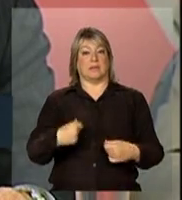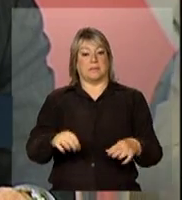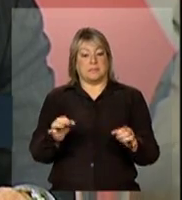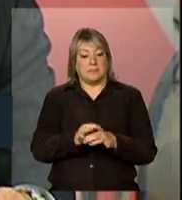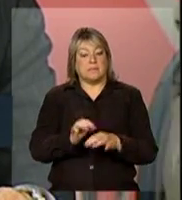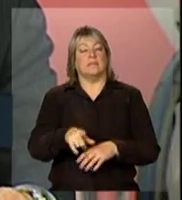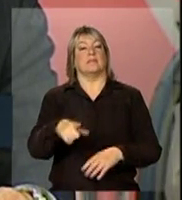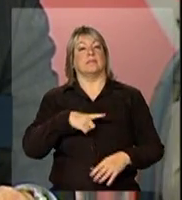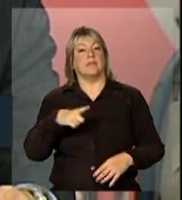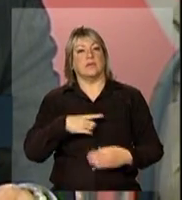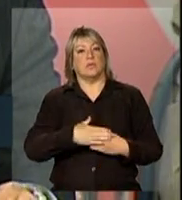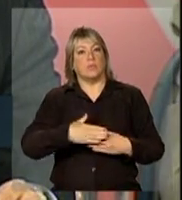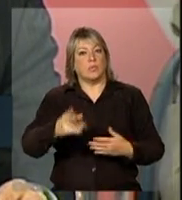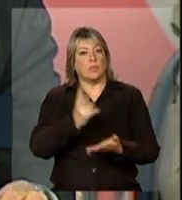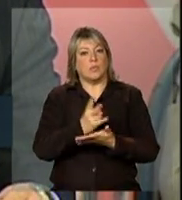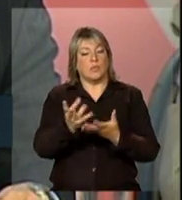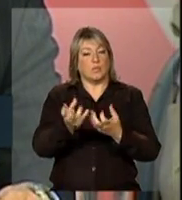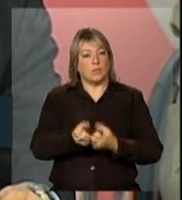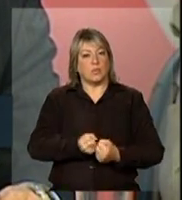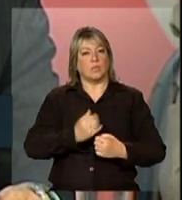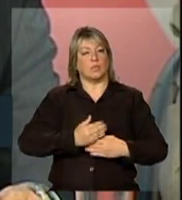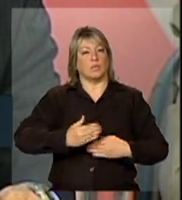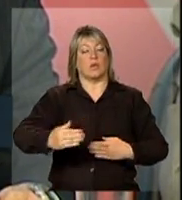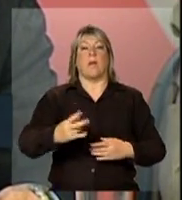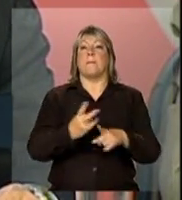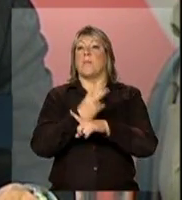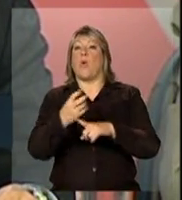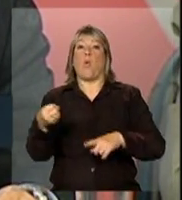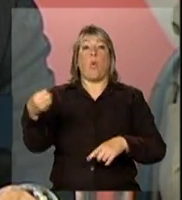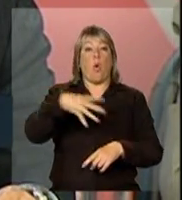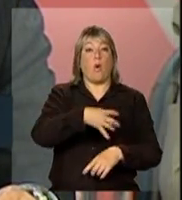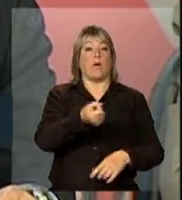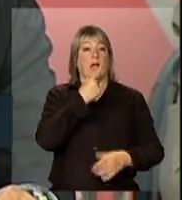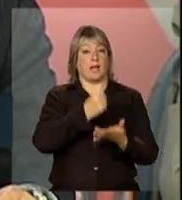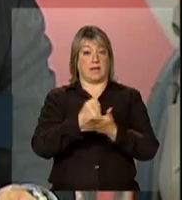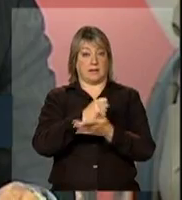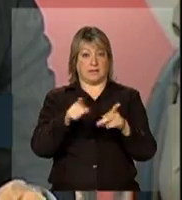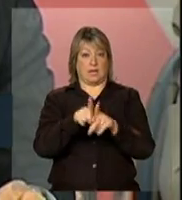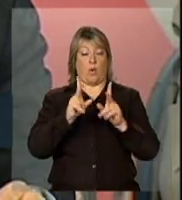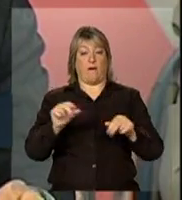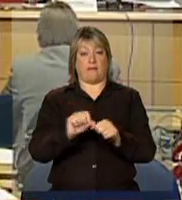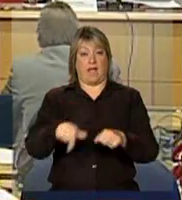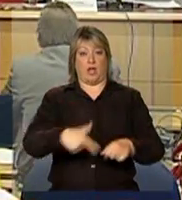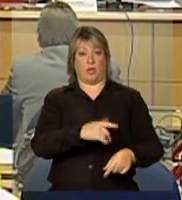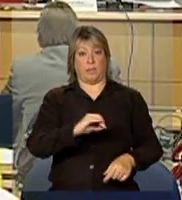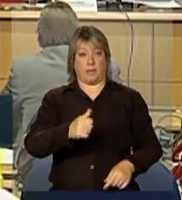esse grau de adesão, inclusive incorporação de novos medicamentos como nós incorporamos agora em 2012.